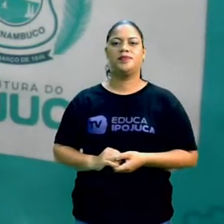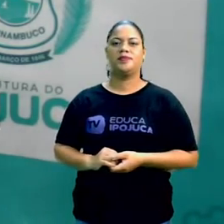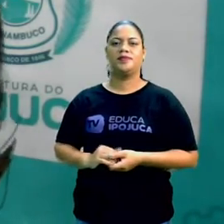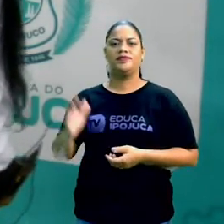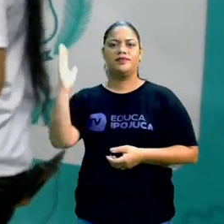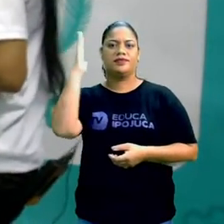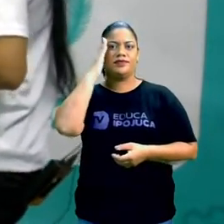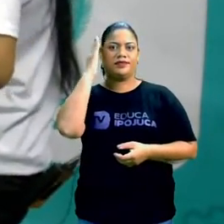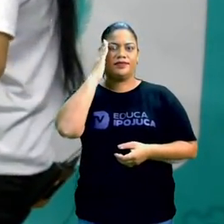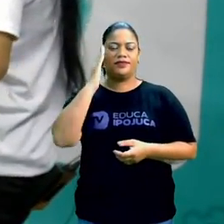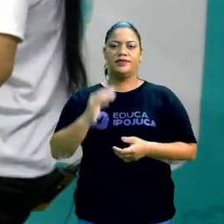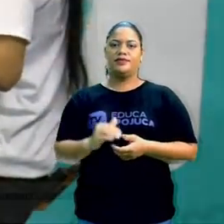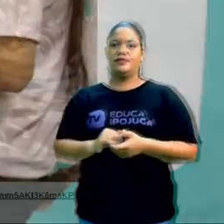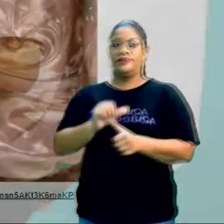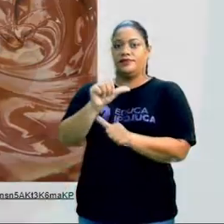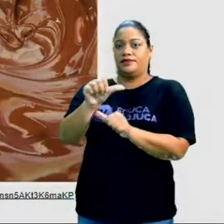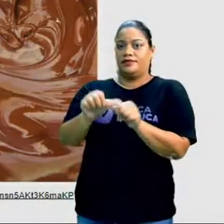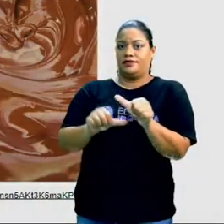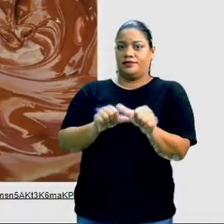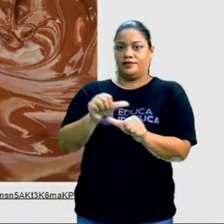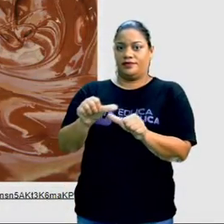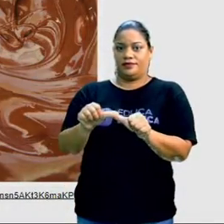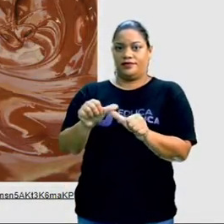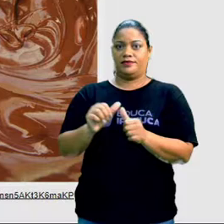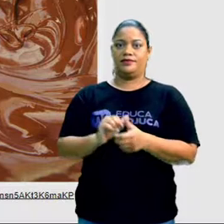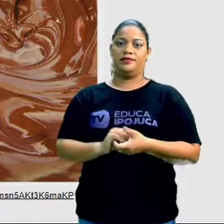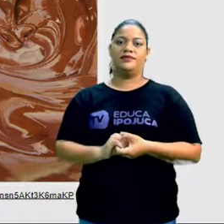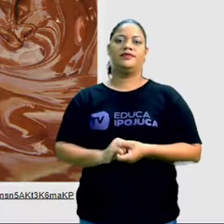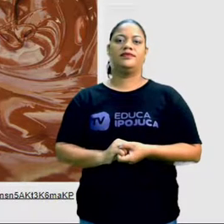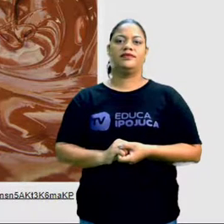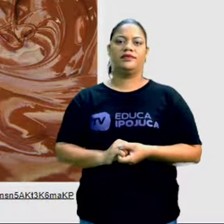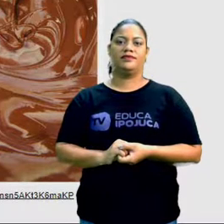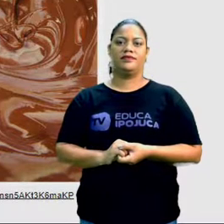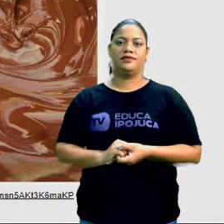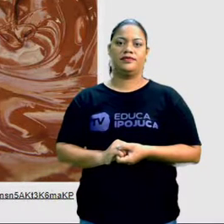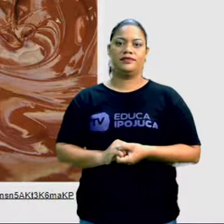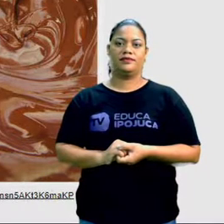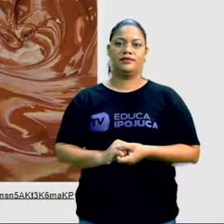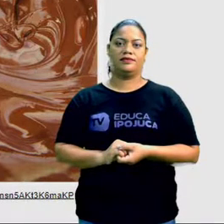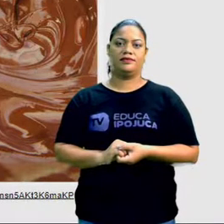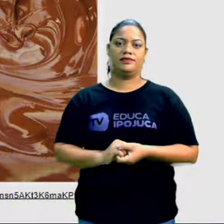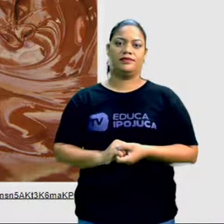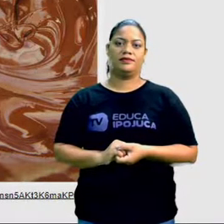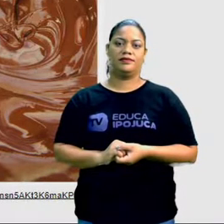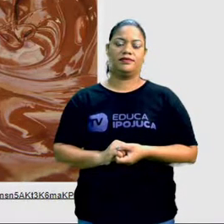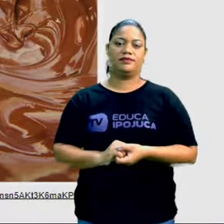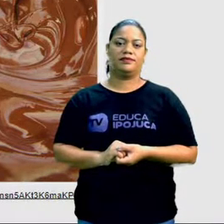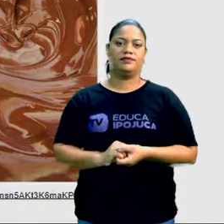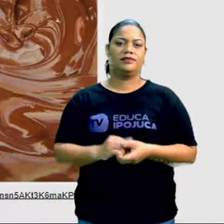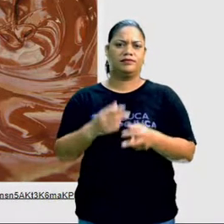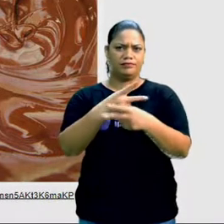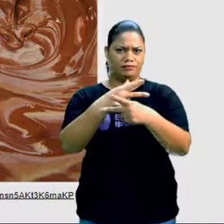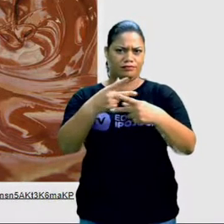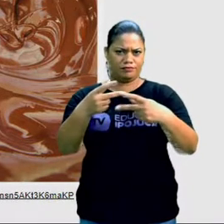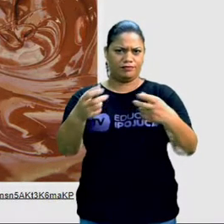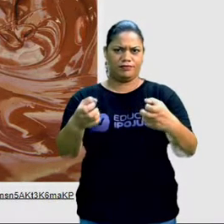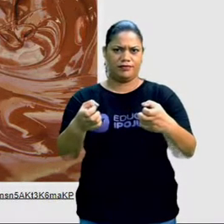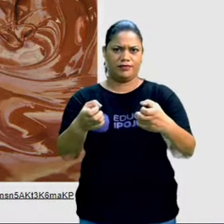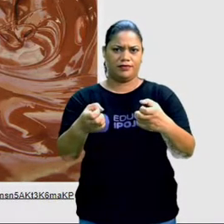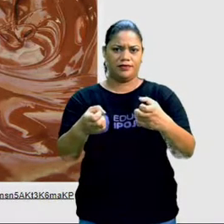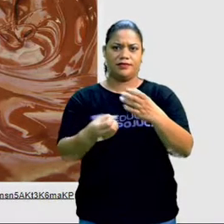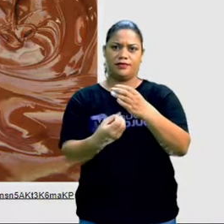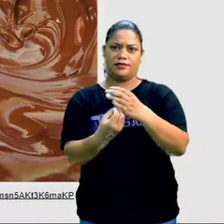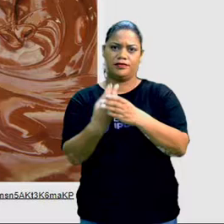Vamos entender transformações irreversíveis. É quando uma matéria pode voltar